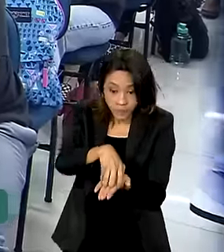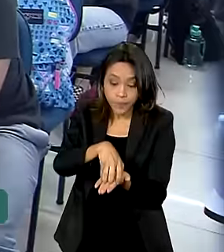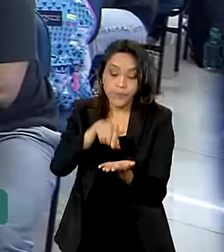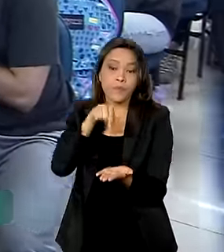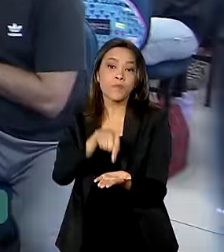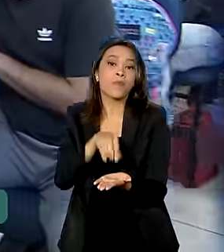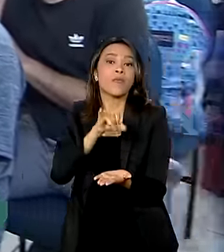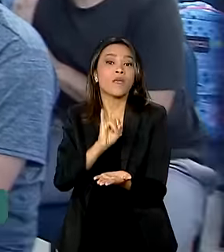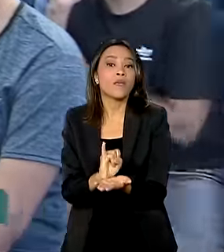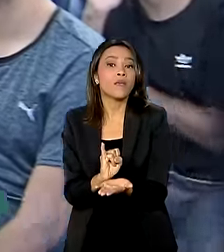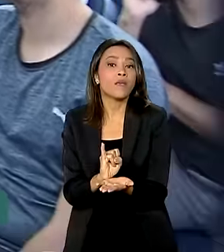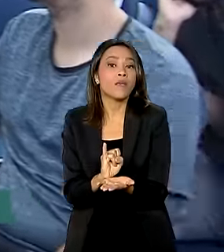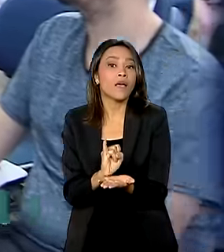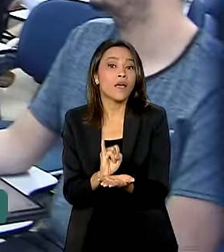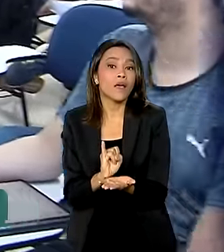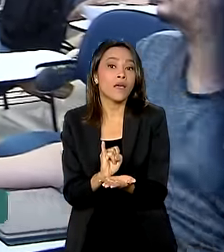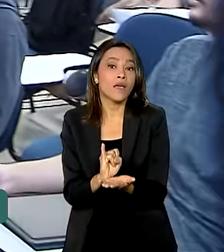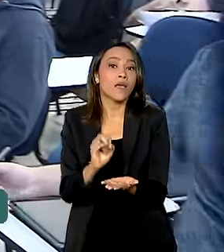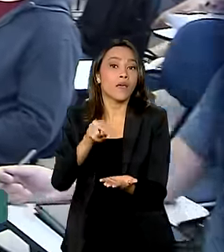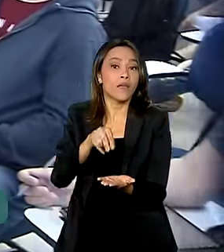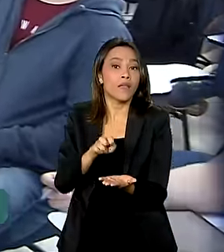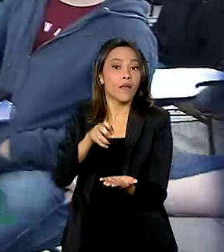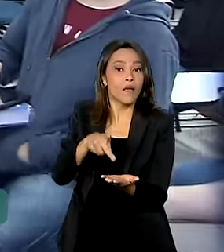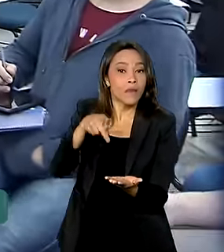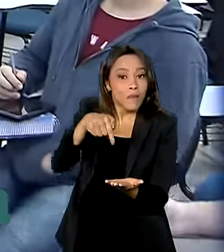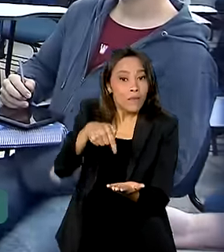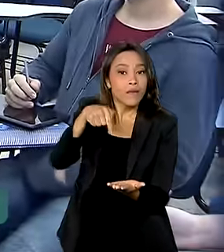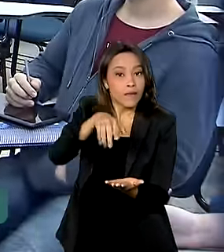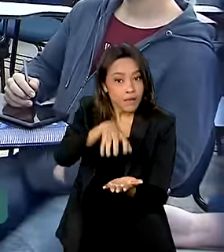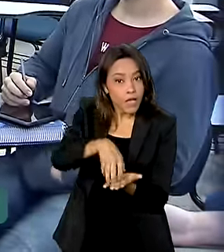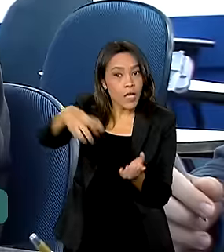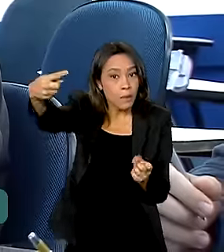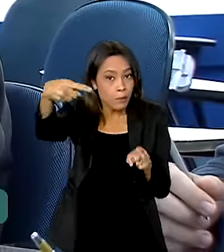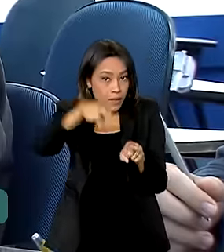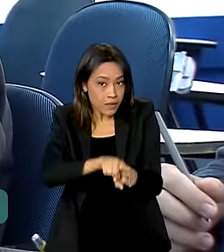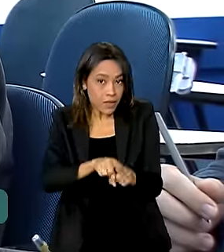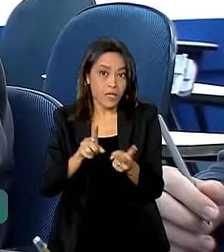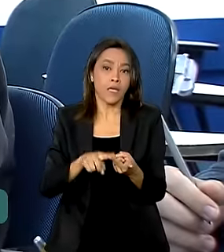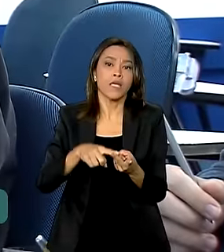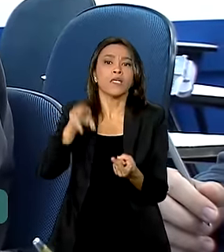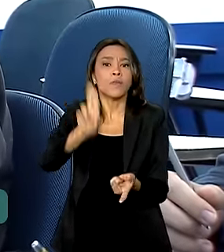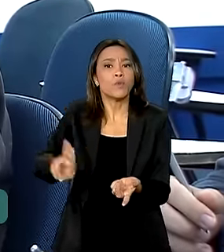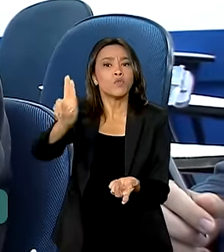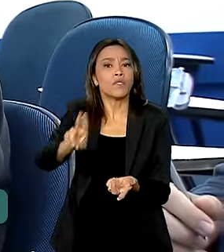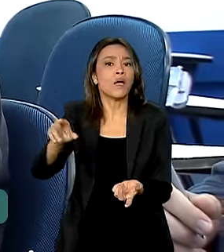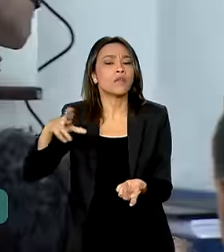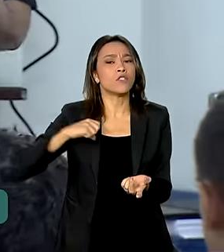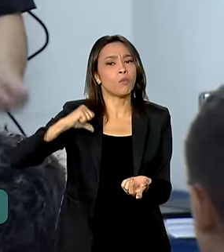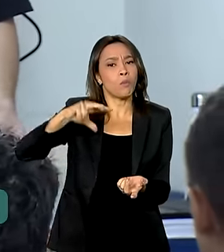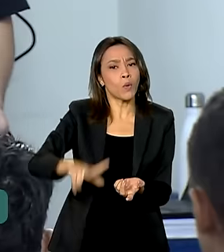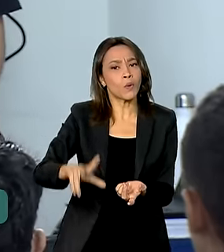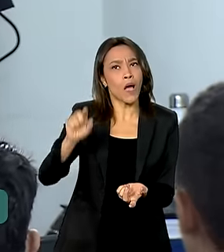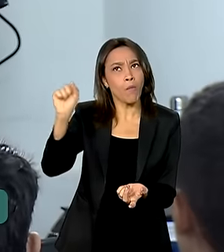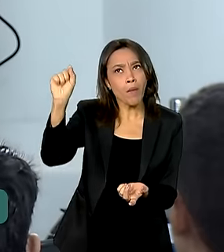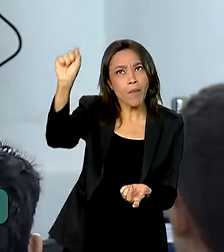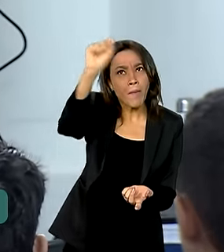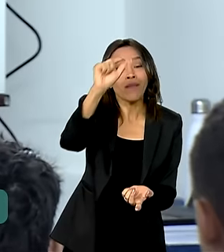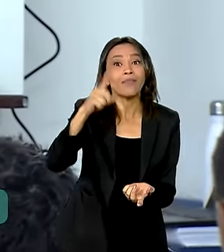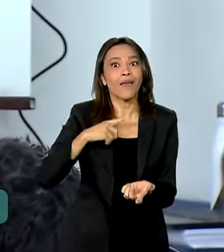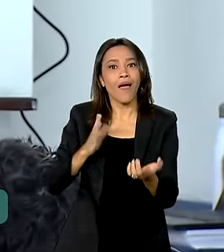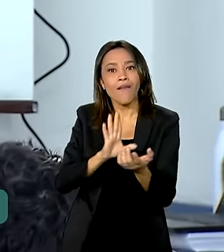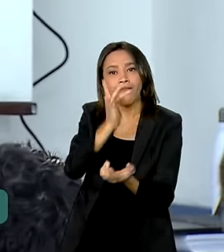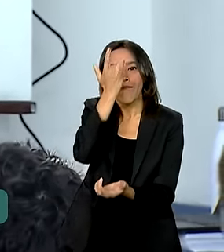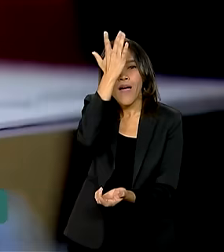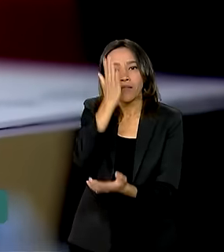Educacionais Anísio Teixeira, o INEP e instituições portuguesas garantem acesso